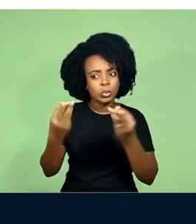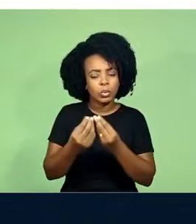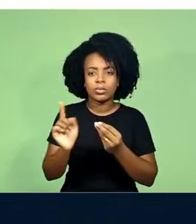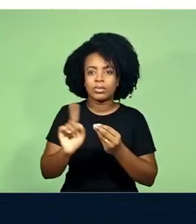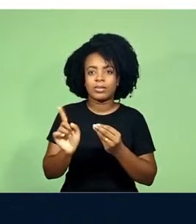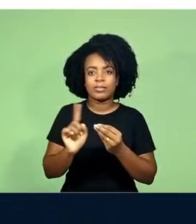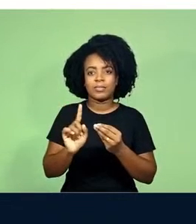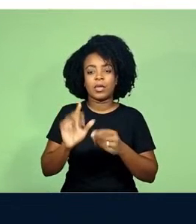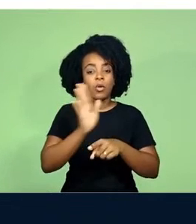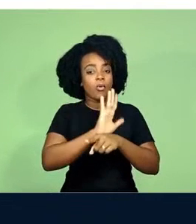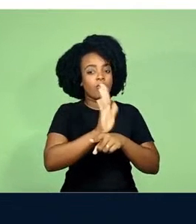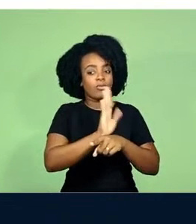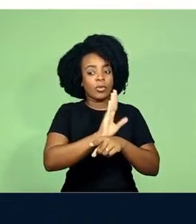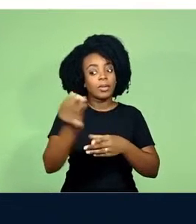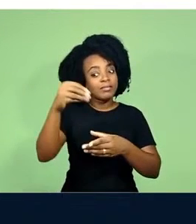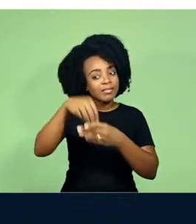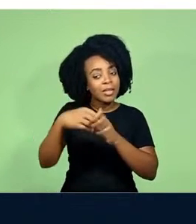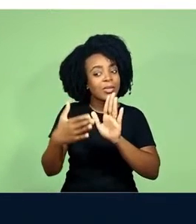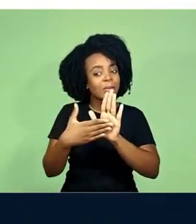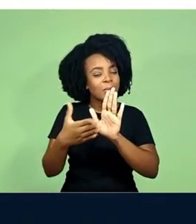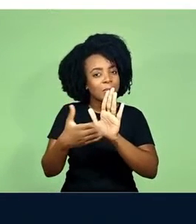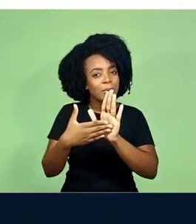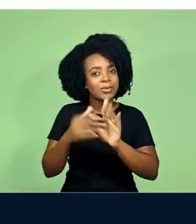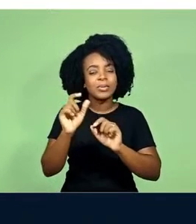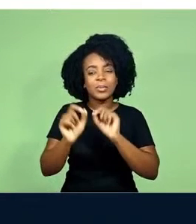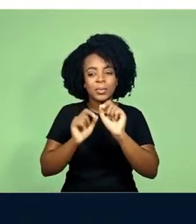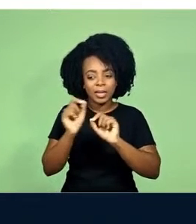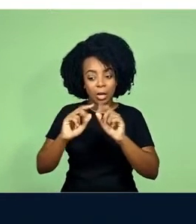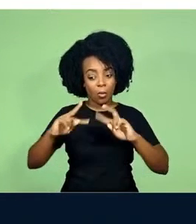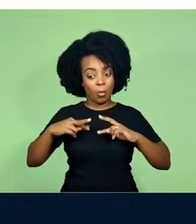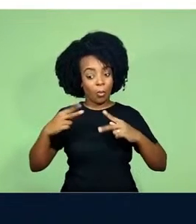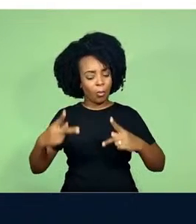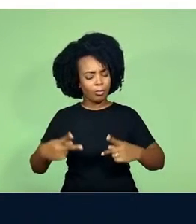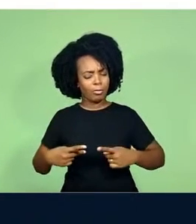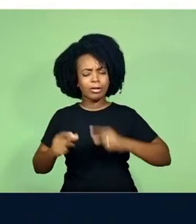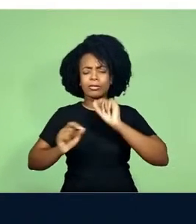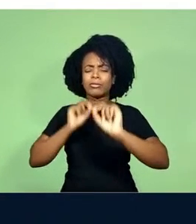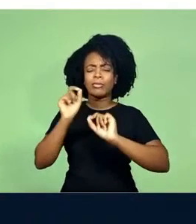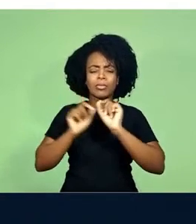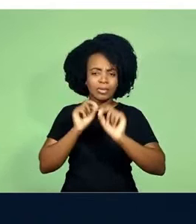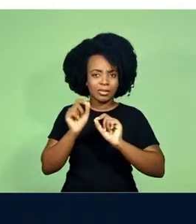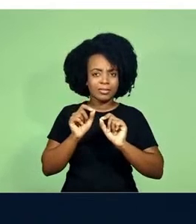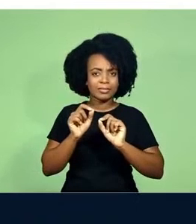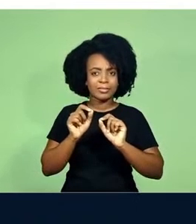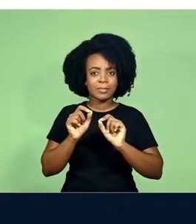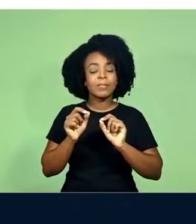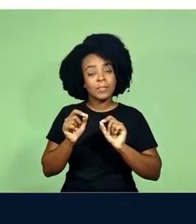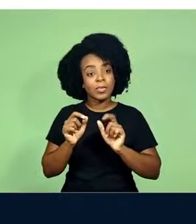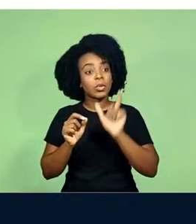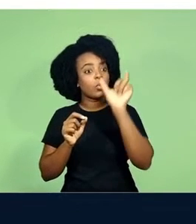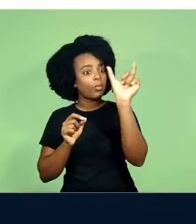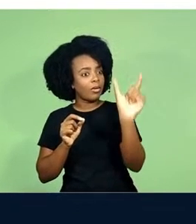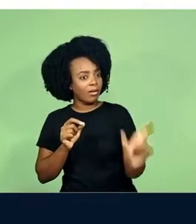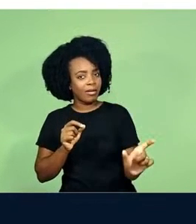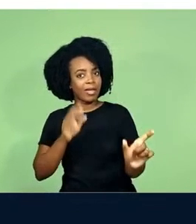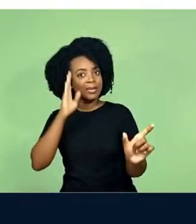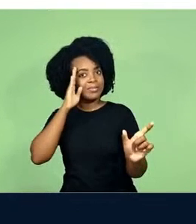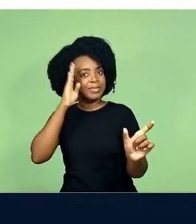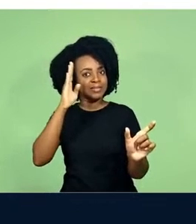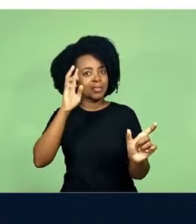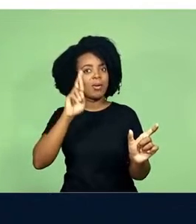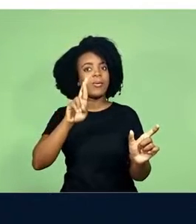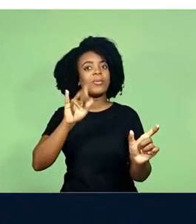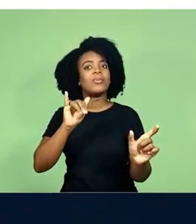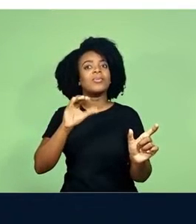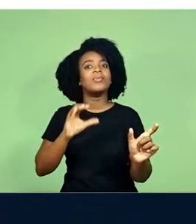no que o filme propõe, dentro da proposta do filme, do que é vir a ser humano. Enquanto que o protagonista, o personagem